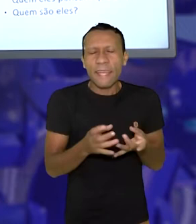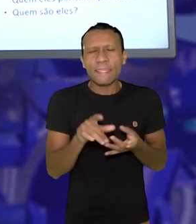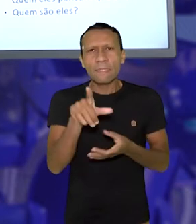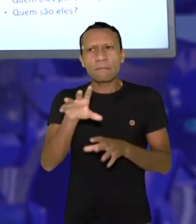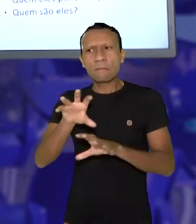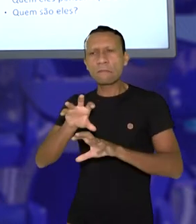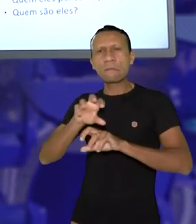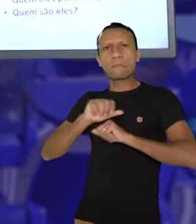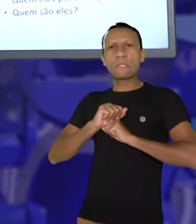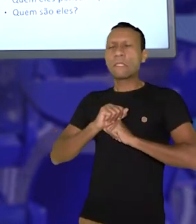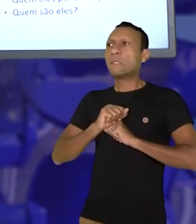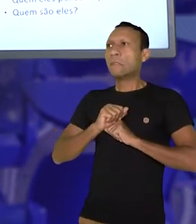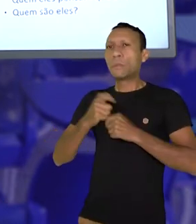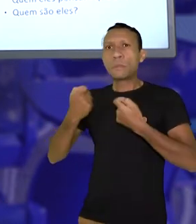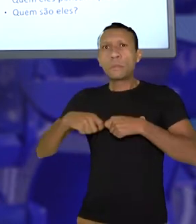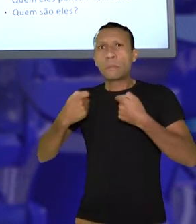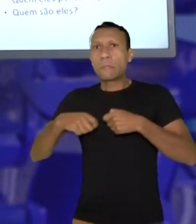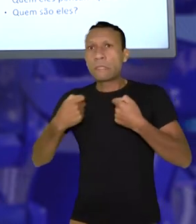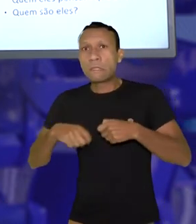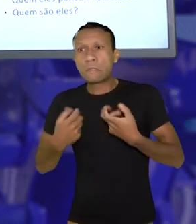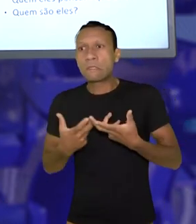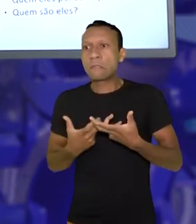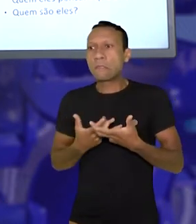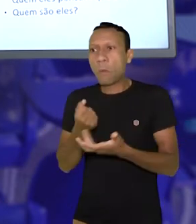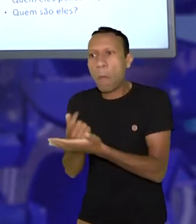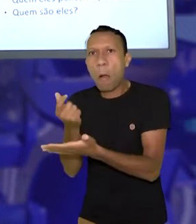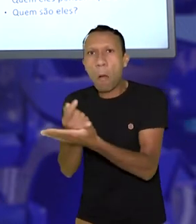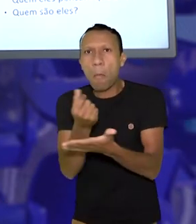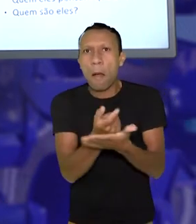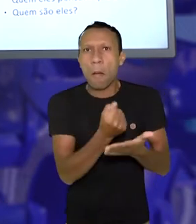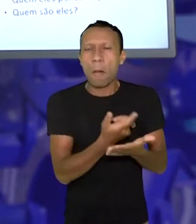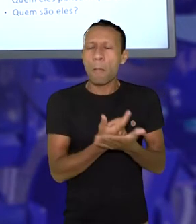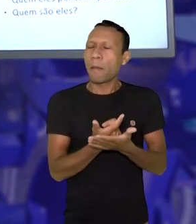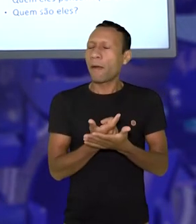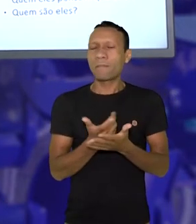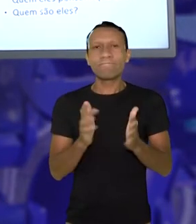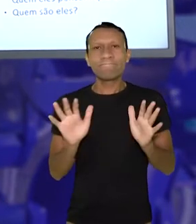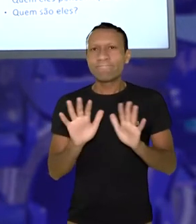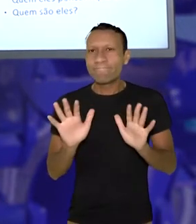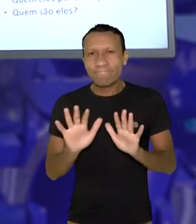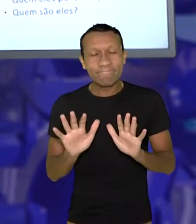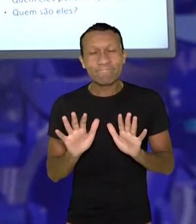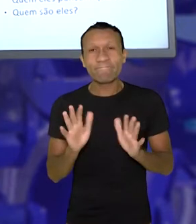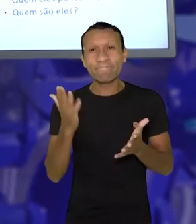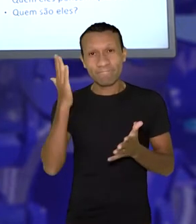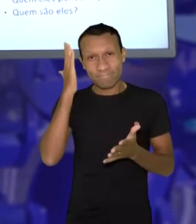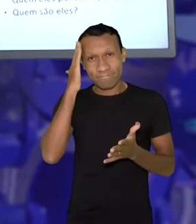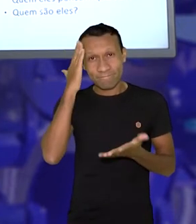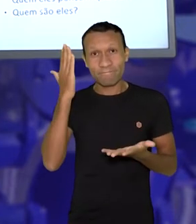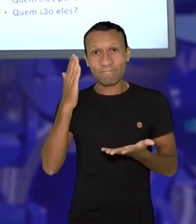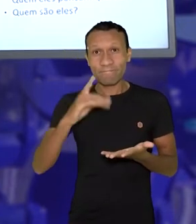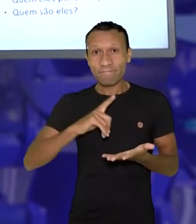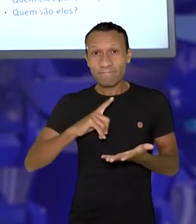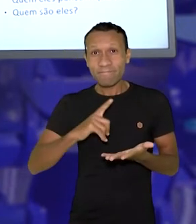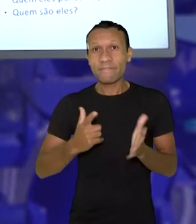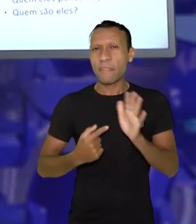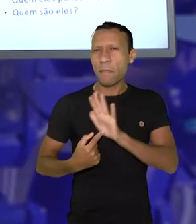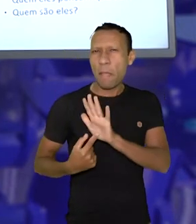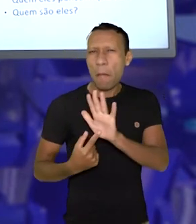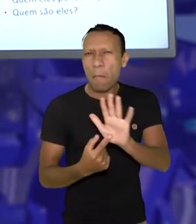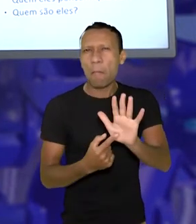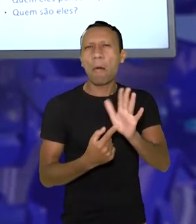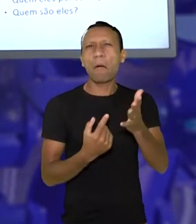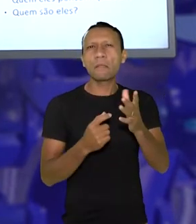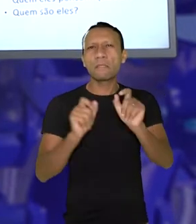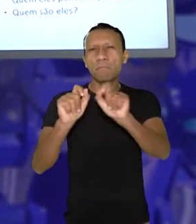gente aquela necessidade de comprar antes mesmo que o produto venha a existir. O marketing, a